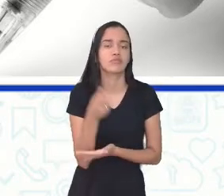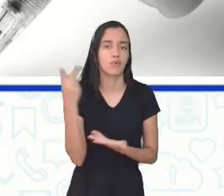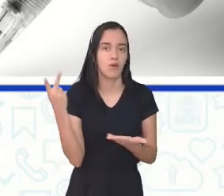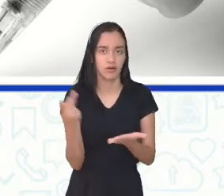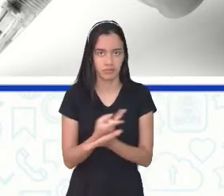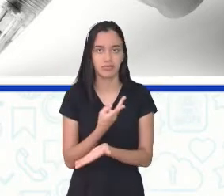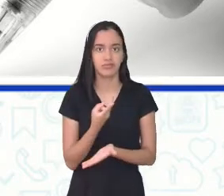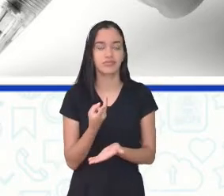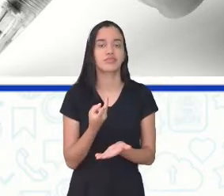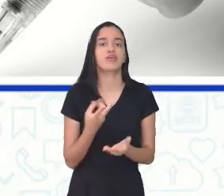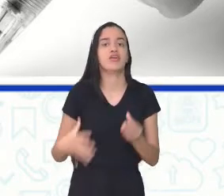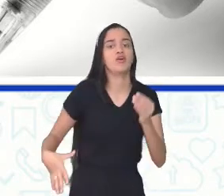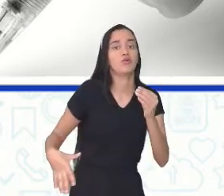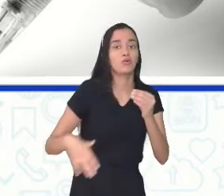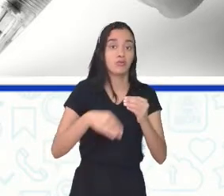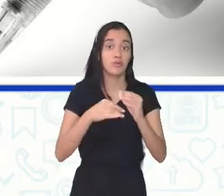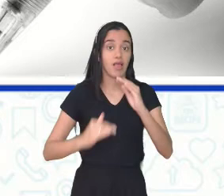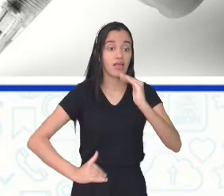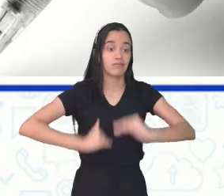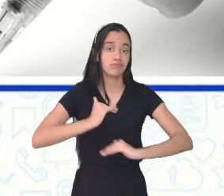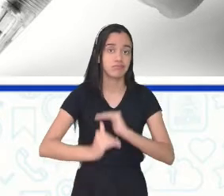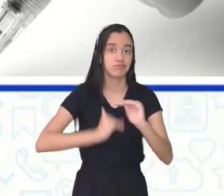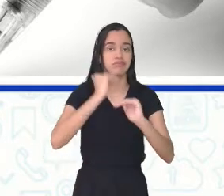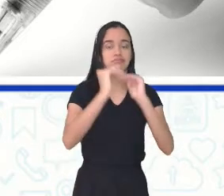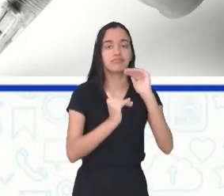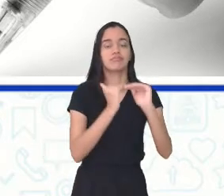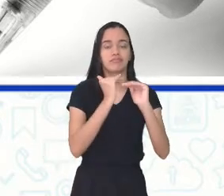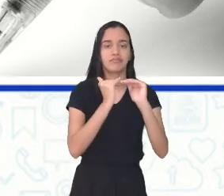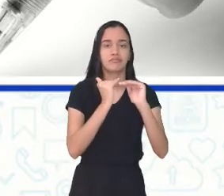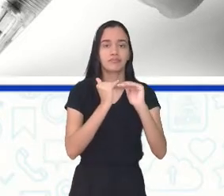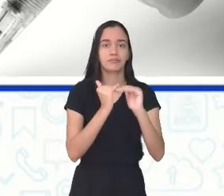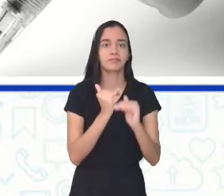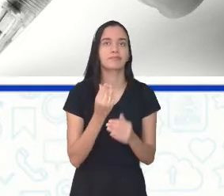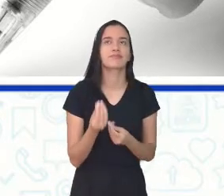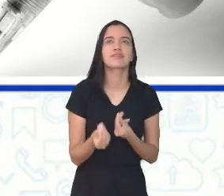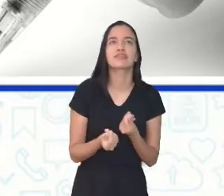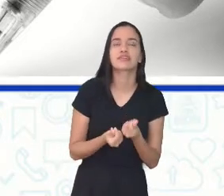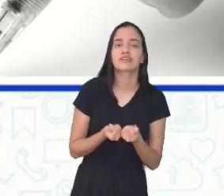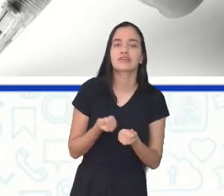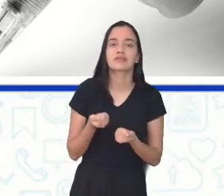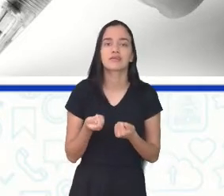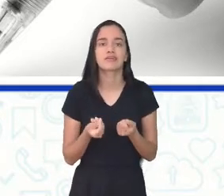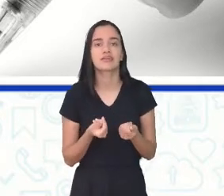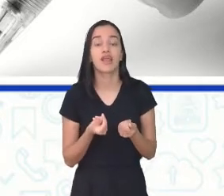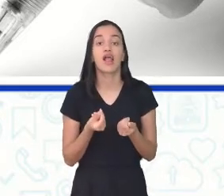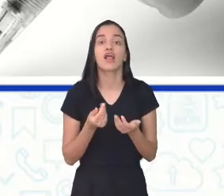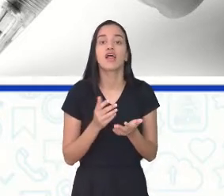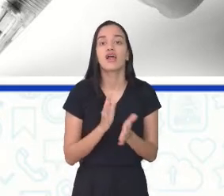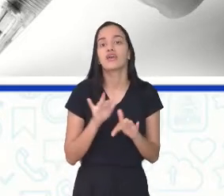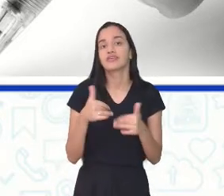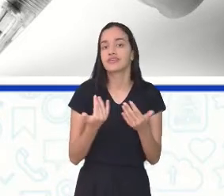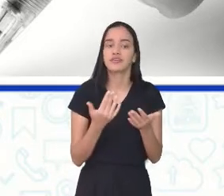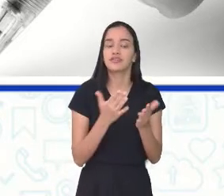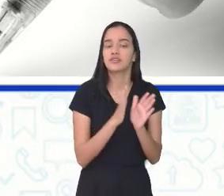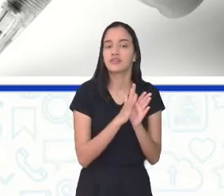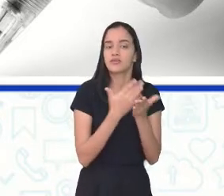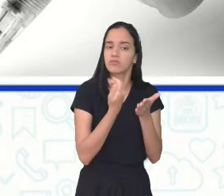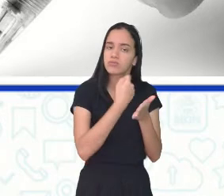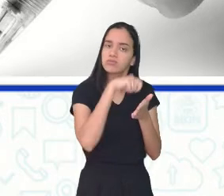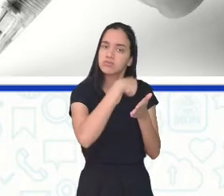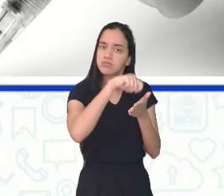contribuindo para o crescimento desse órgão, seja